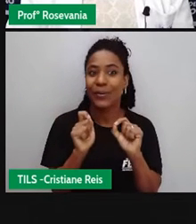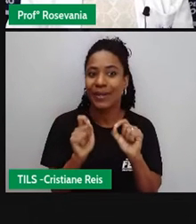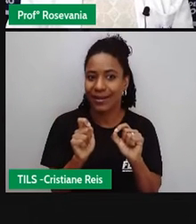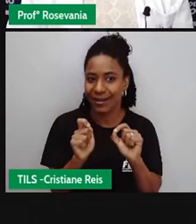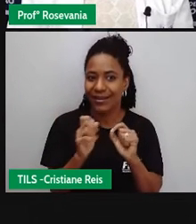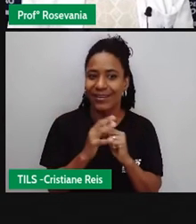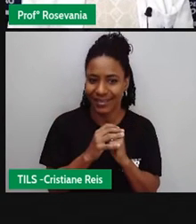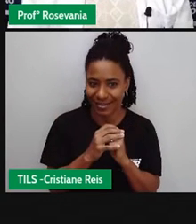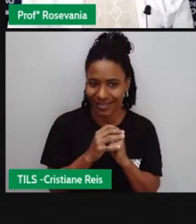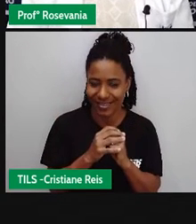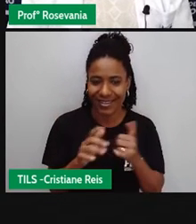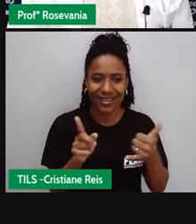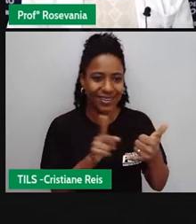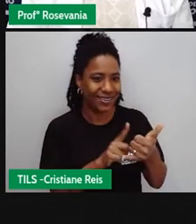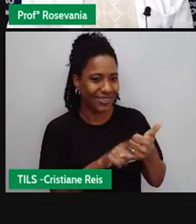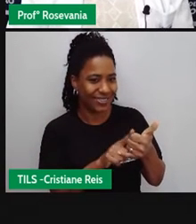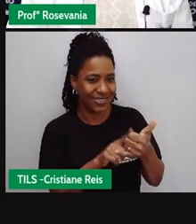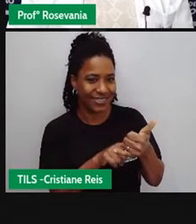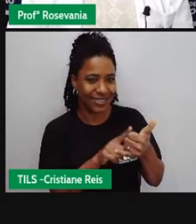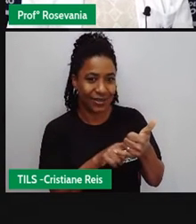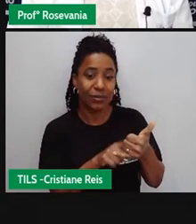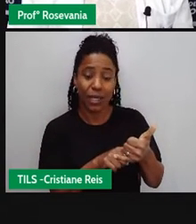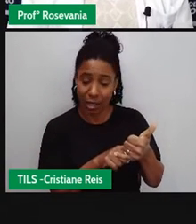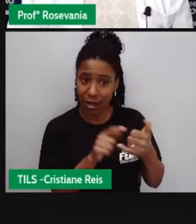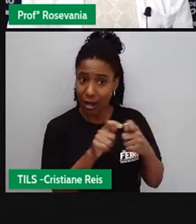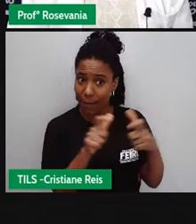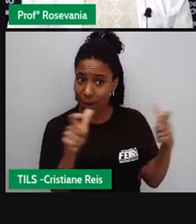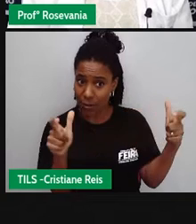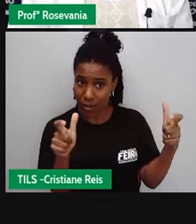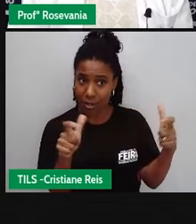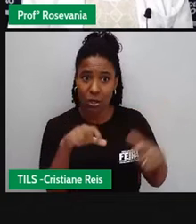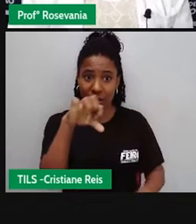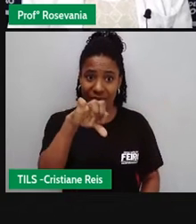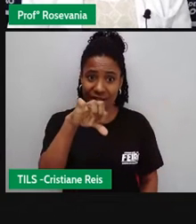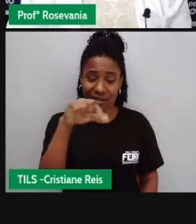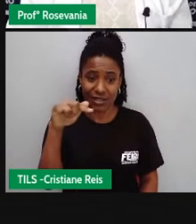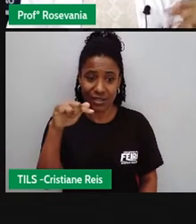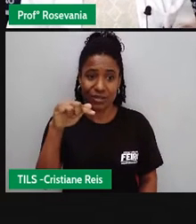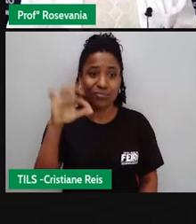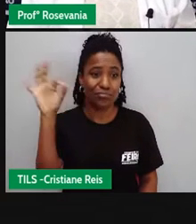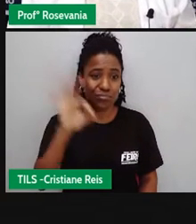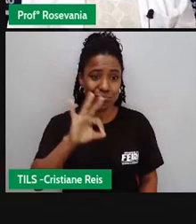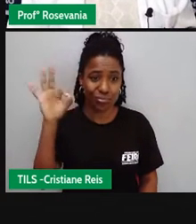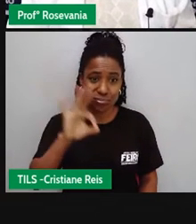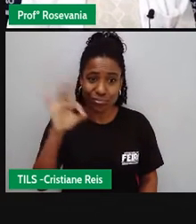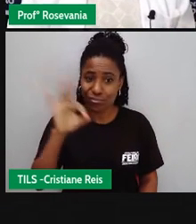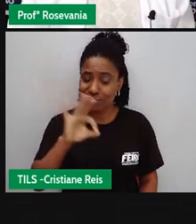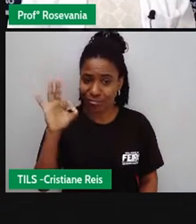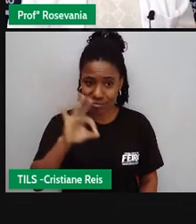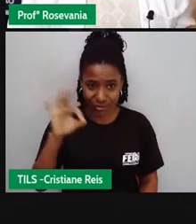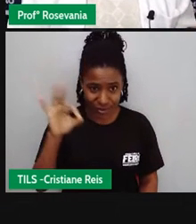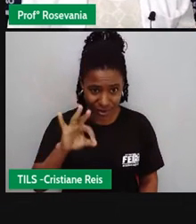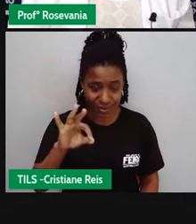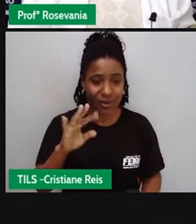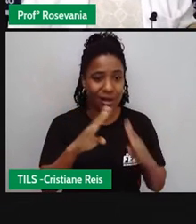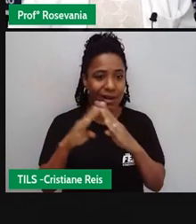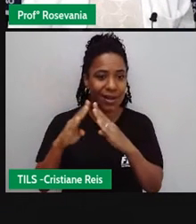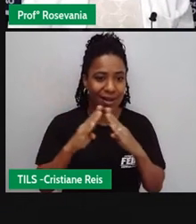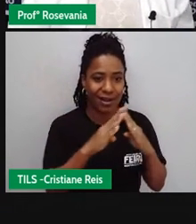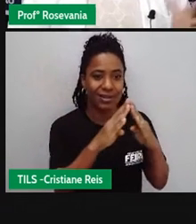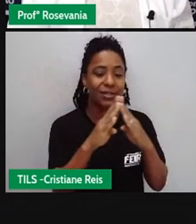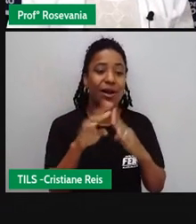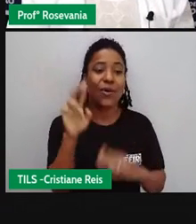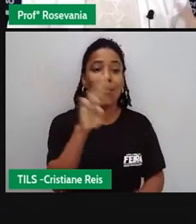os celulares, em sua grande maioria, 97%, as pessoas, né, nos domicílios